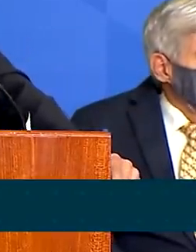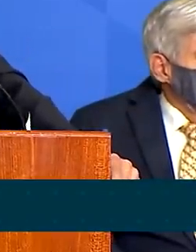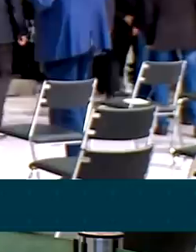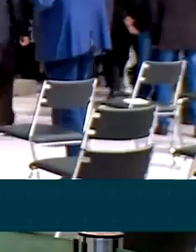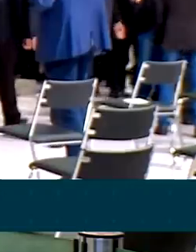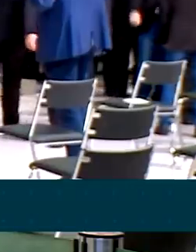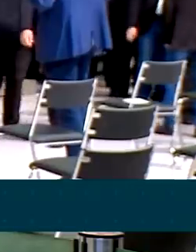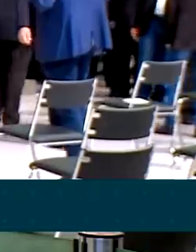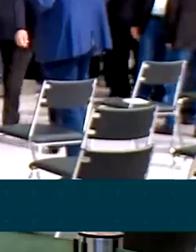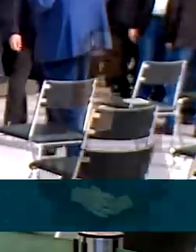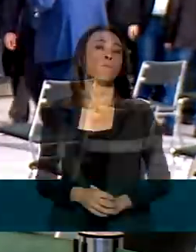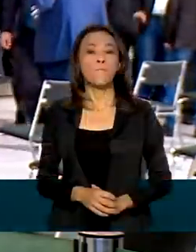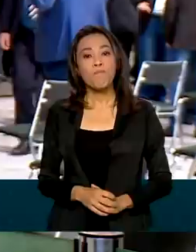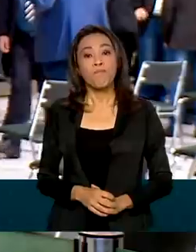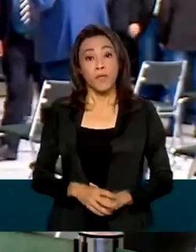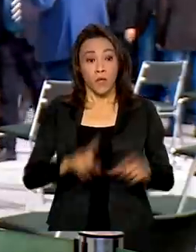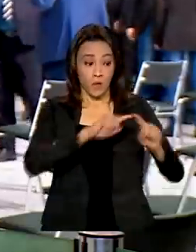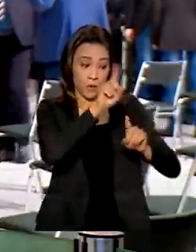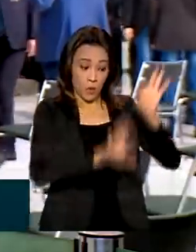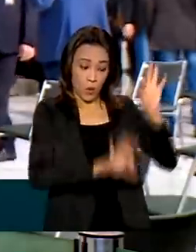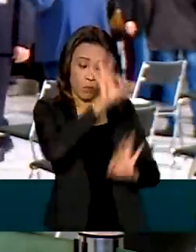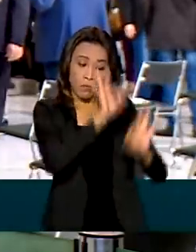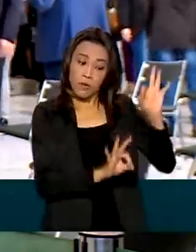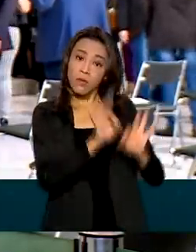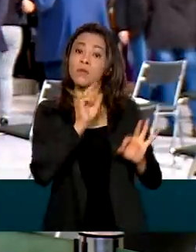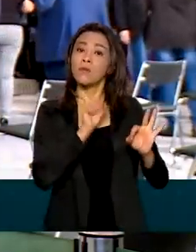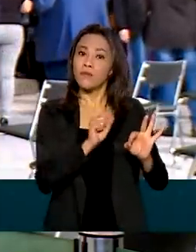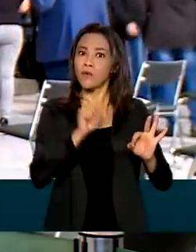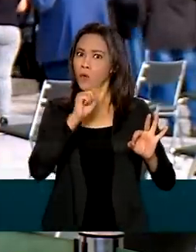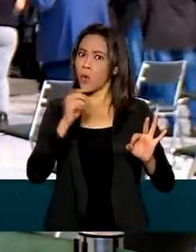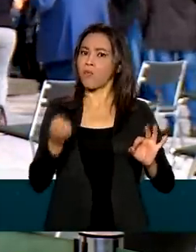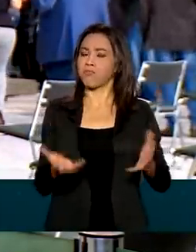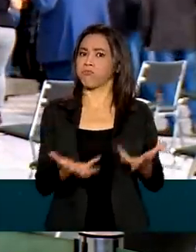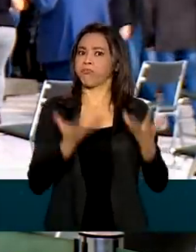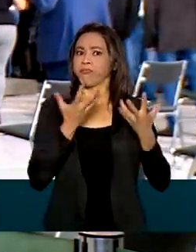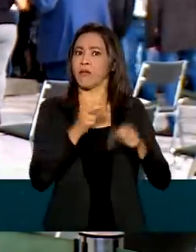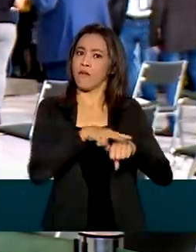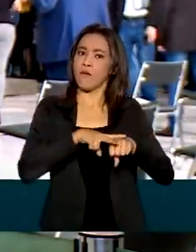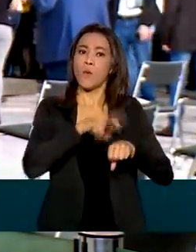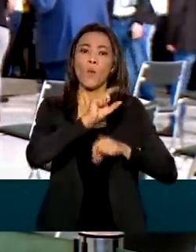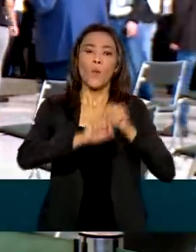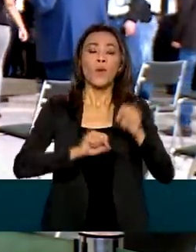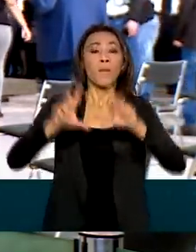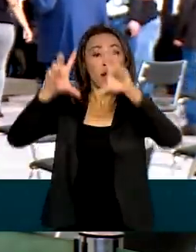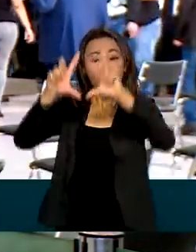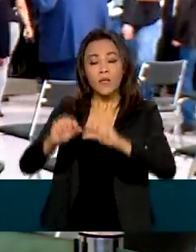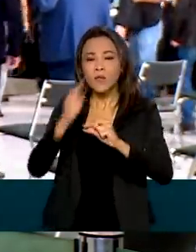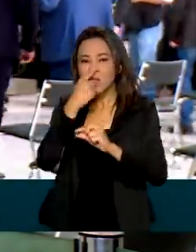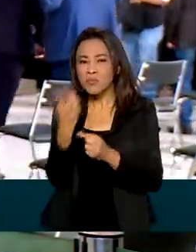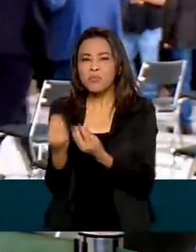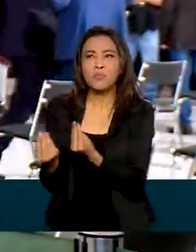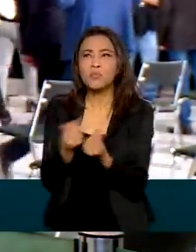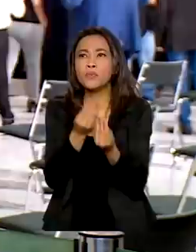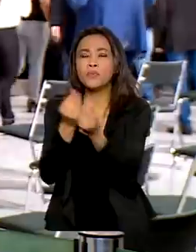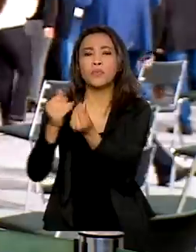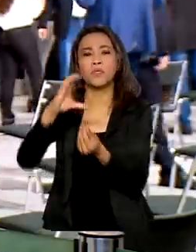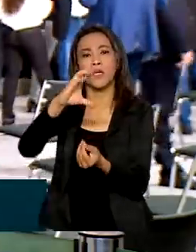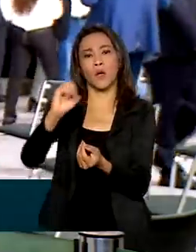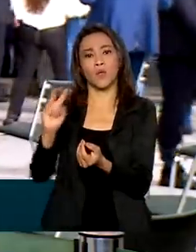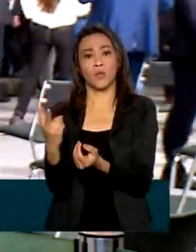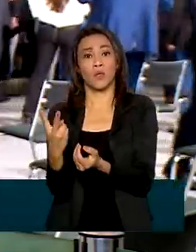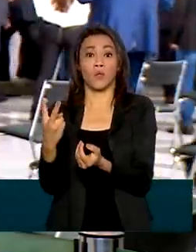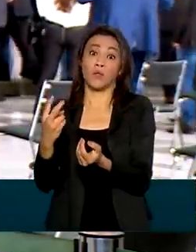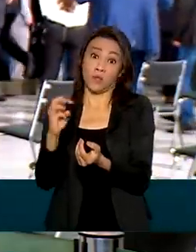nosso país. O Plano Safra também ficou mais verde, com reforço no Programa Agricultura de Baixo Carbono, ABC, principal linha de